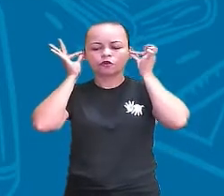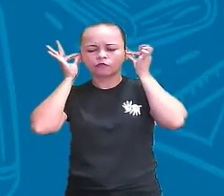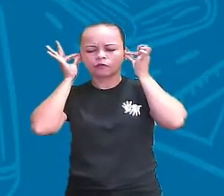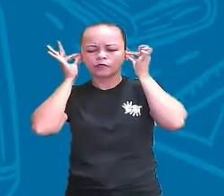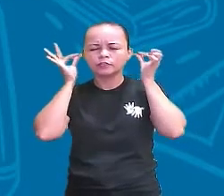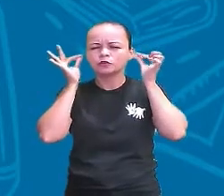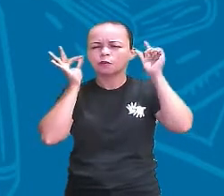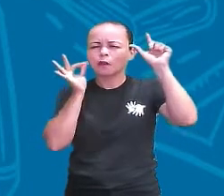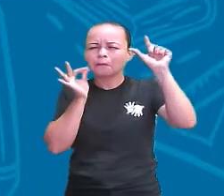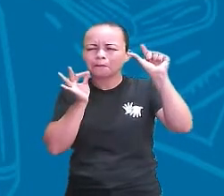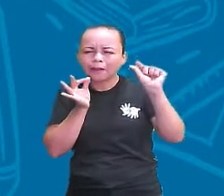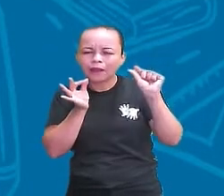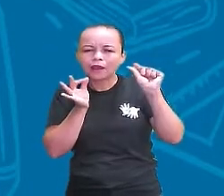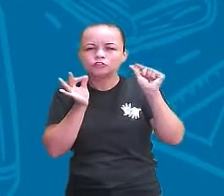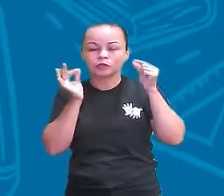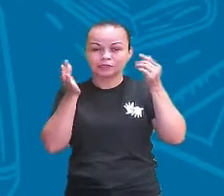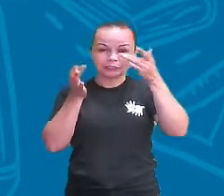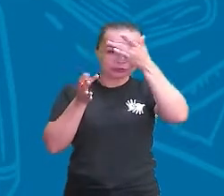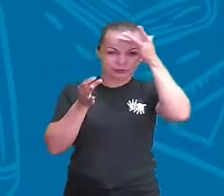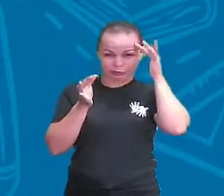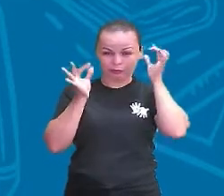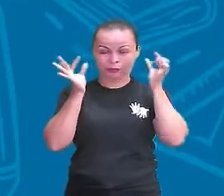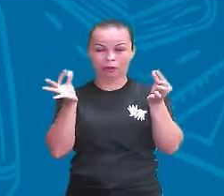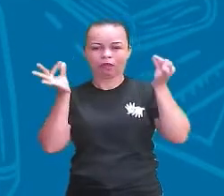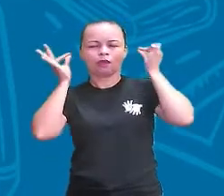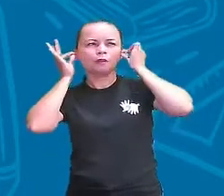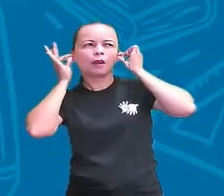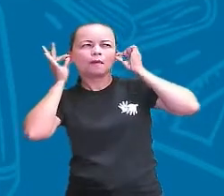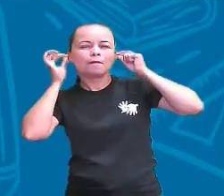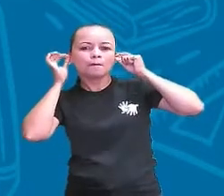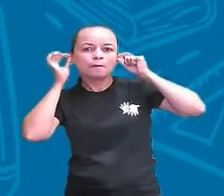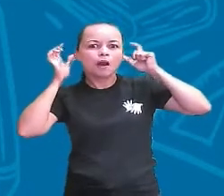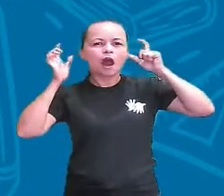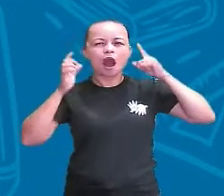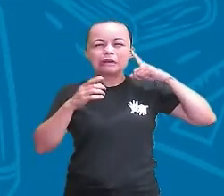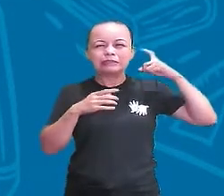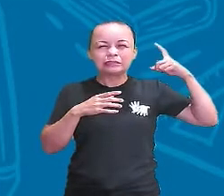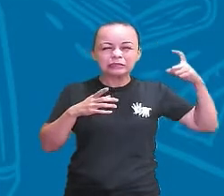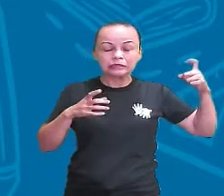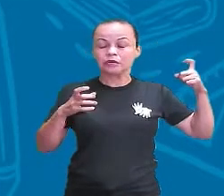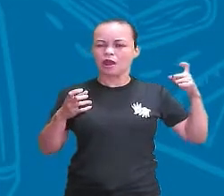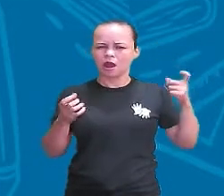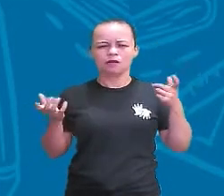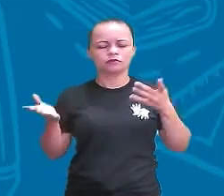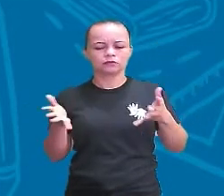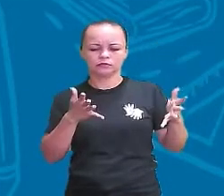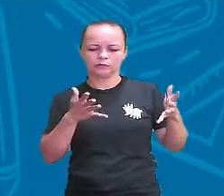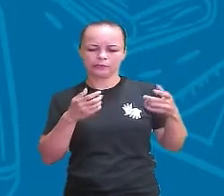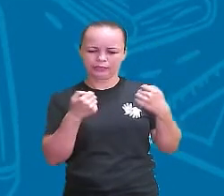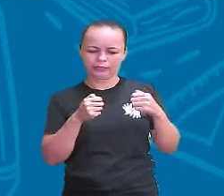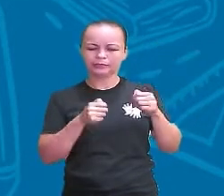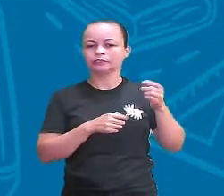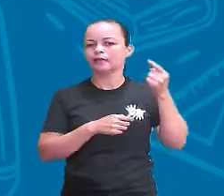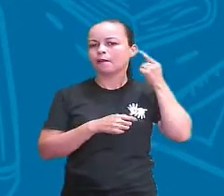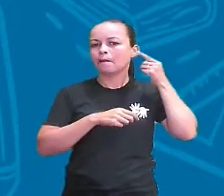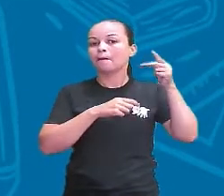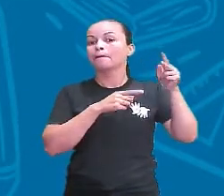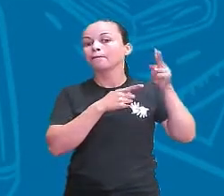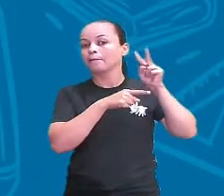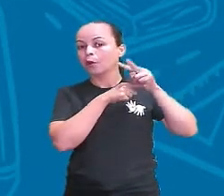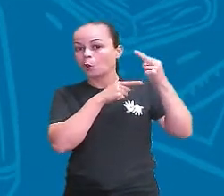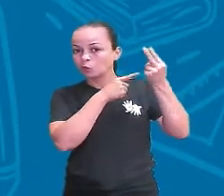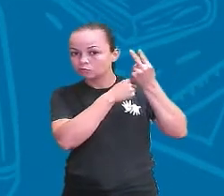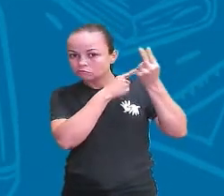mais baixo, tá? Tem gente que bota o fone de ouvido bem alto. A gente tem que tomar sempre, proteger também nossas orelhas. A gente